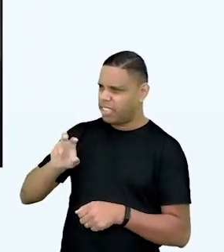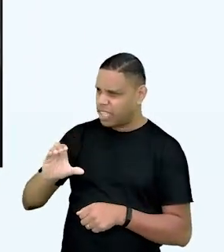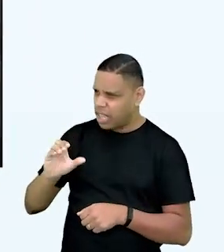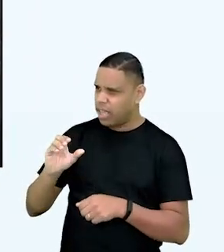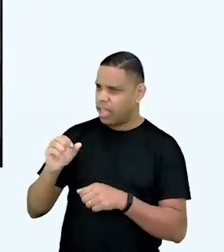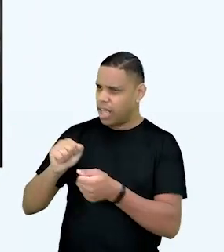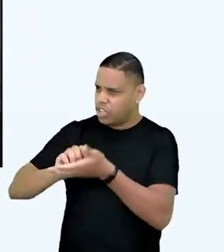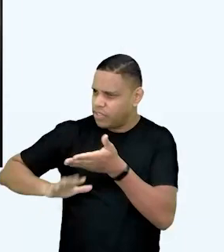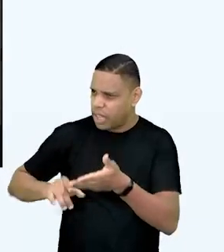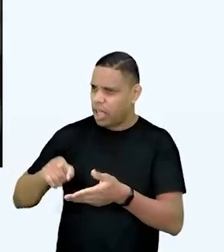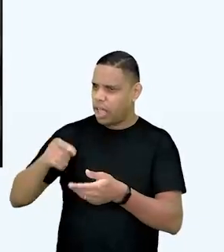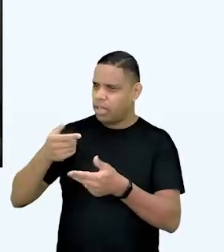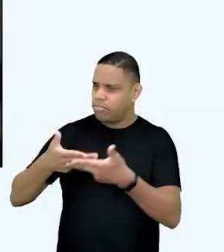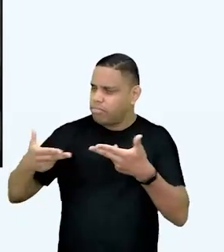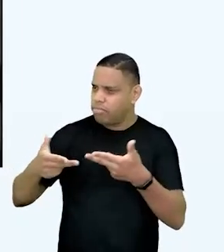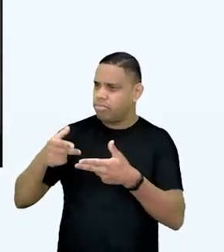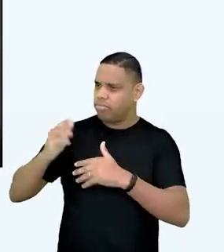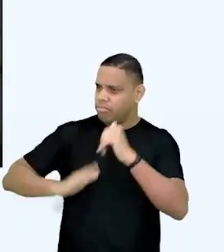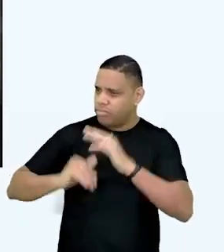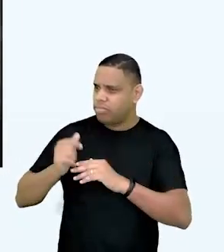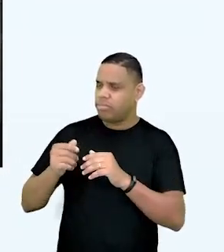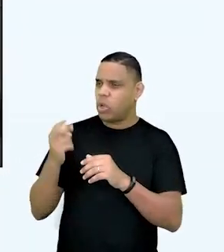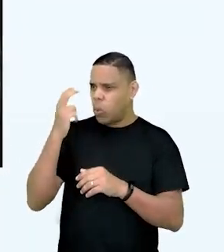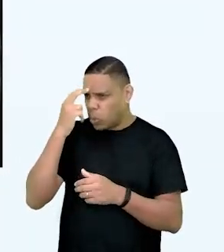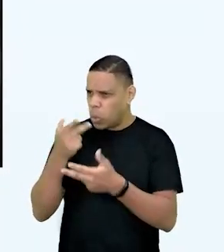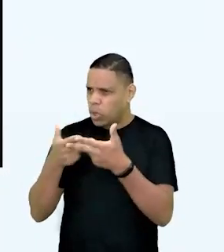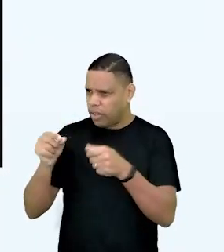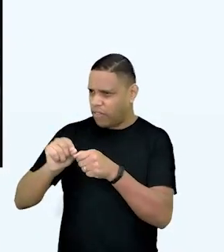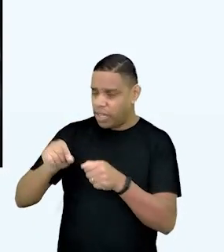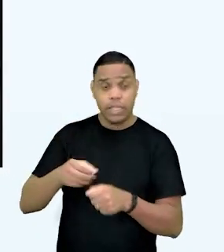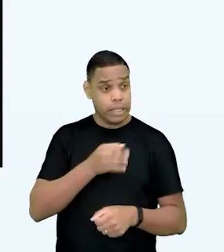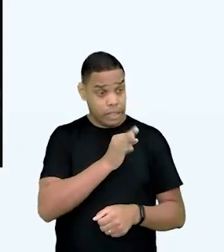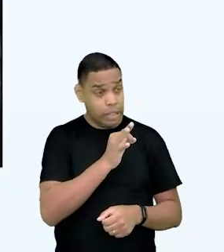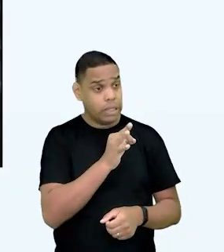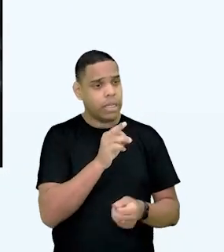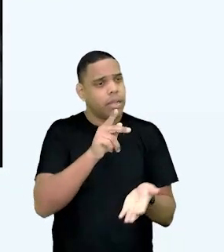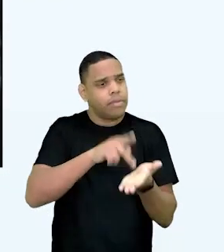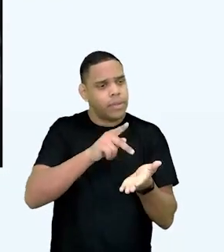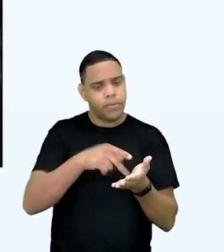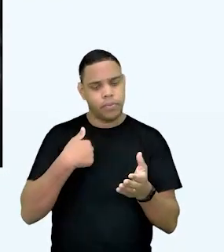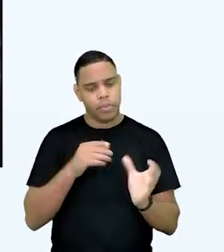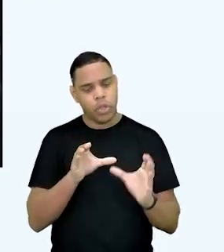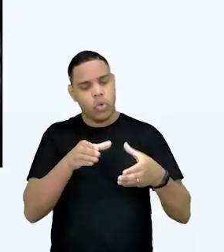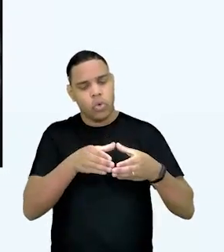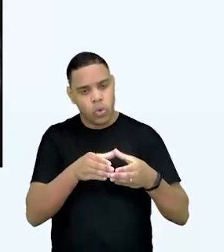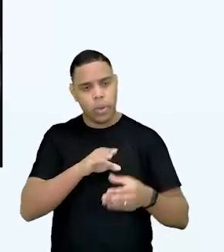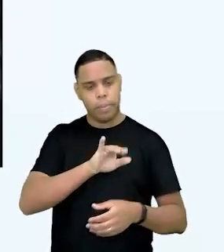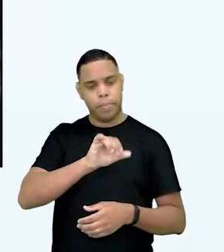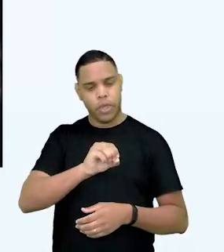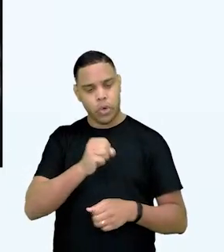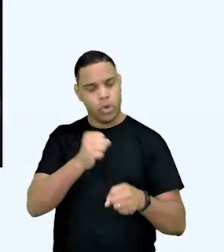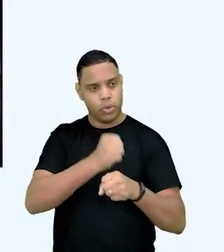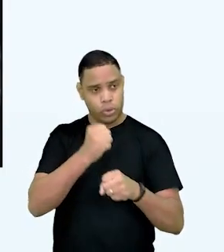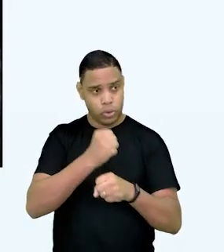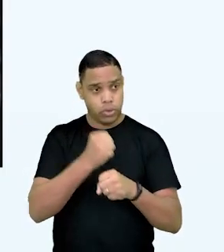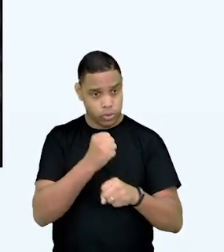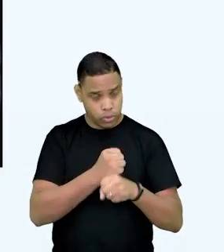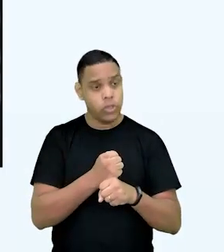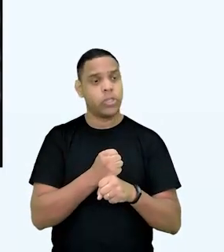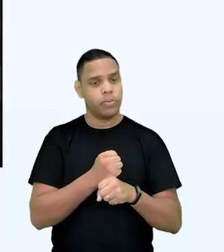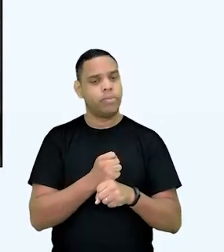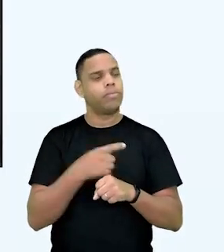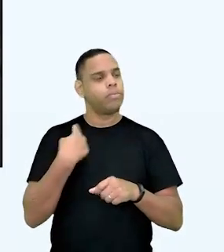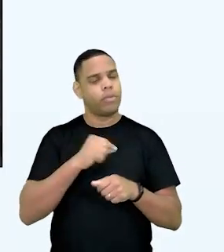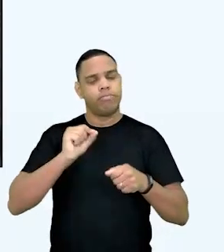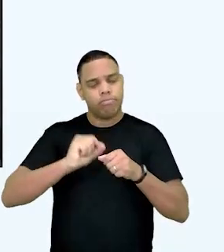umas atividades aí de permacultura e tudo mais, é isso? É, na verdade, a gente tem um coletivo de bioconstrução, né, que se chama Moça